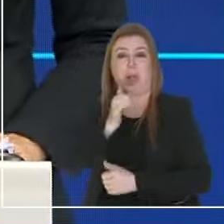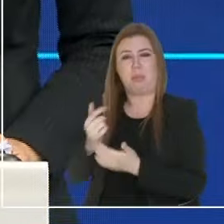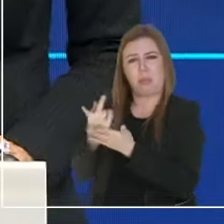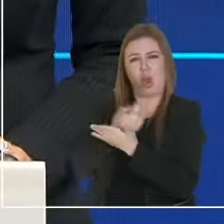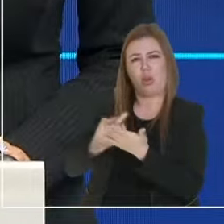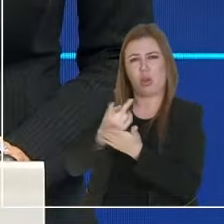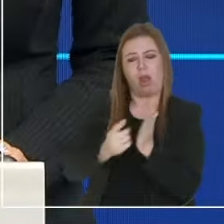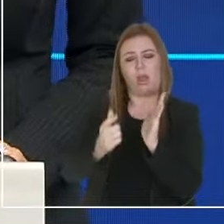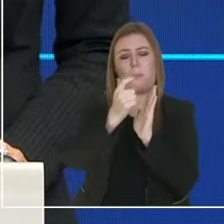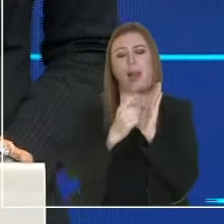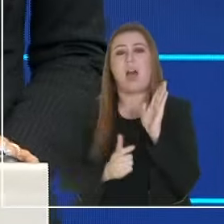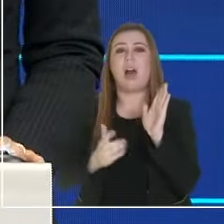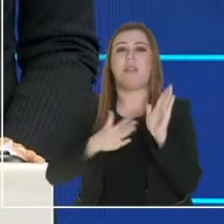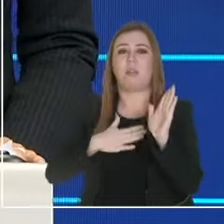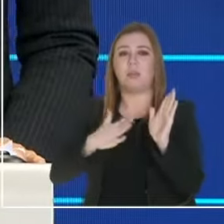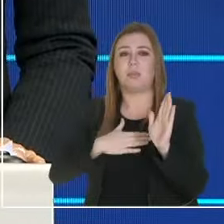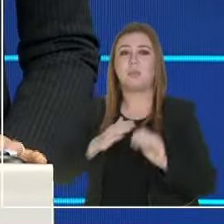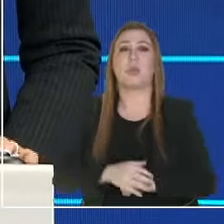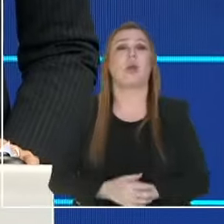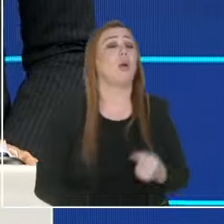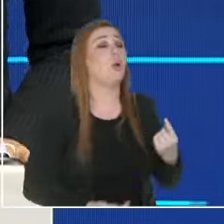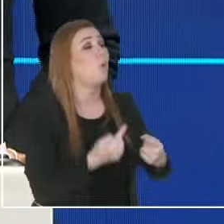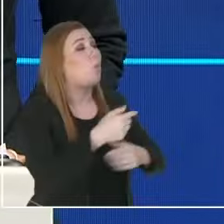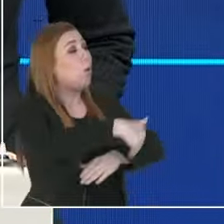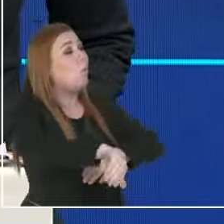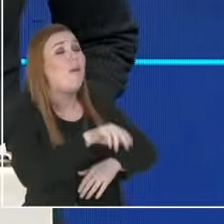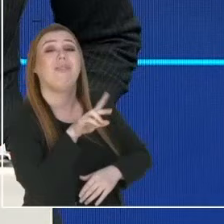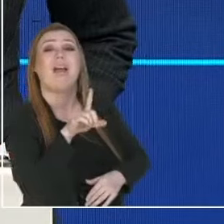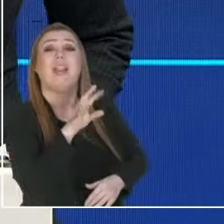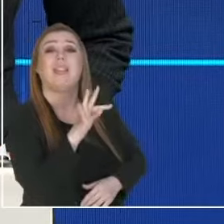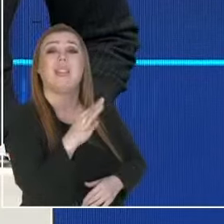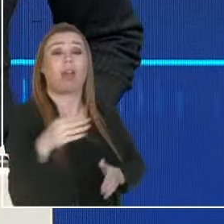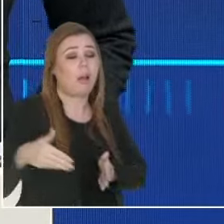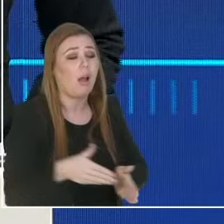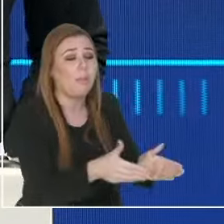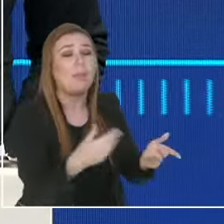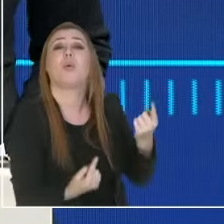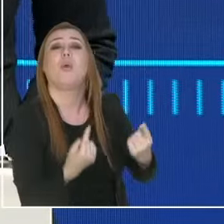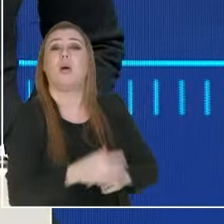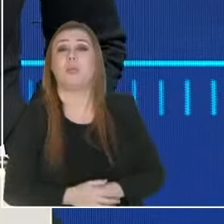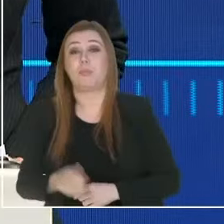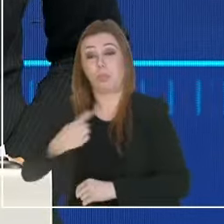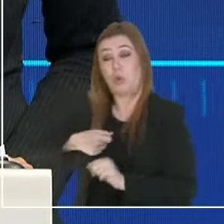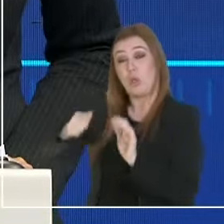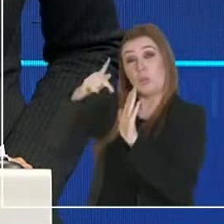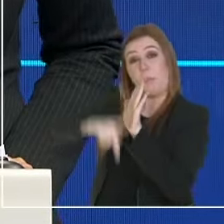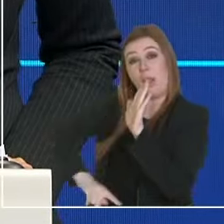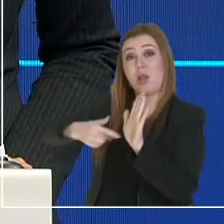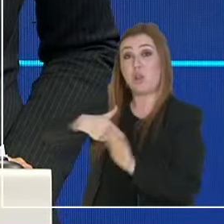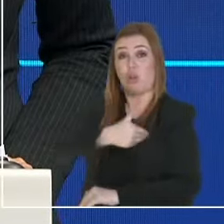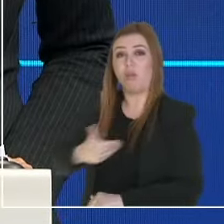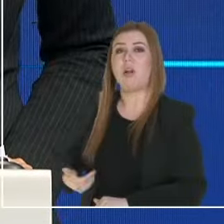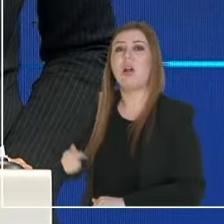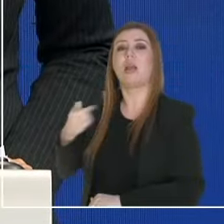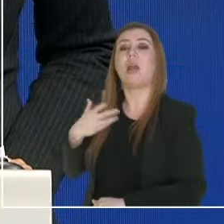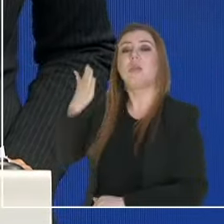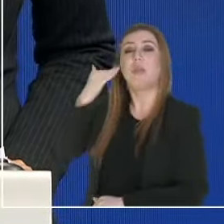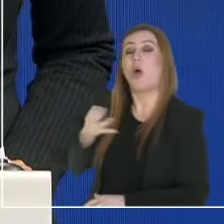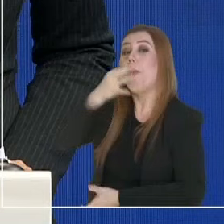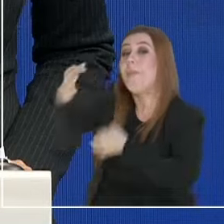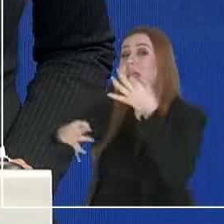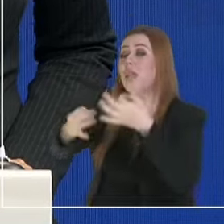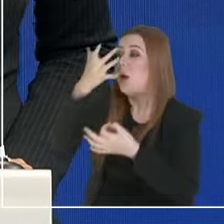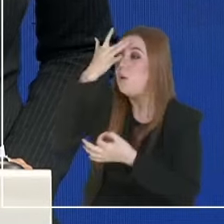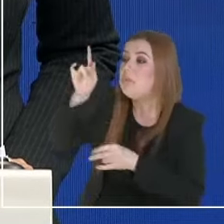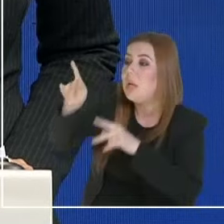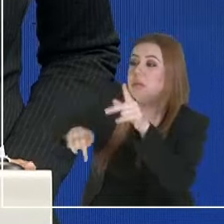a palavra mulher no meu plano de saúde. Qual é o trecho do VLT? colocamos no nosso plano de governo que nós vamos governar ouvindo as pessoas. Nós vamos